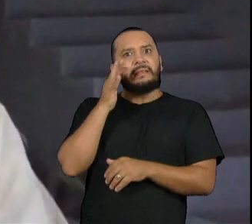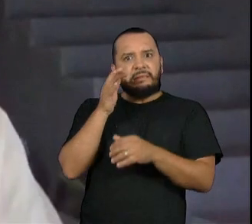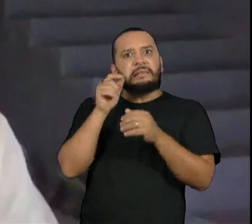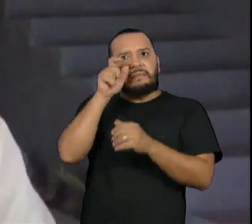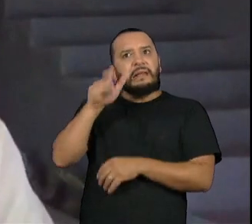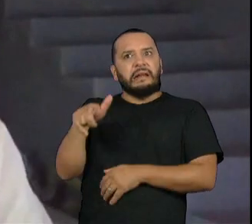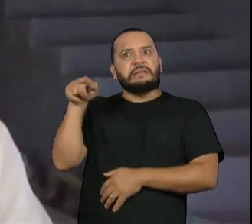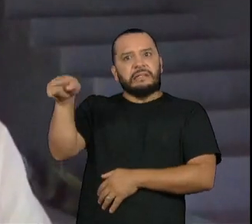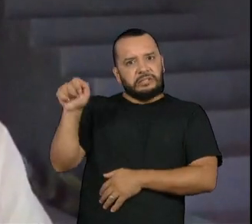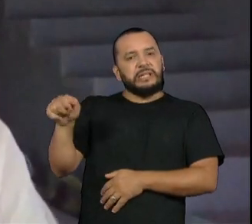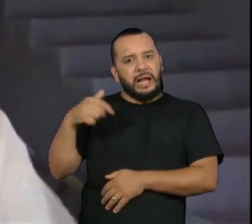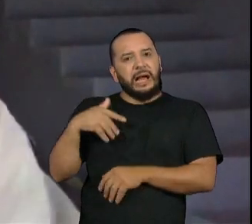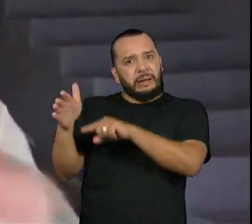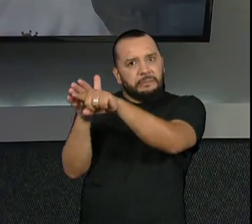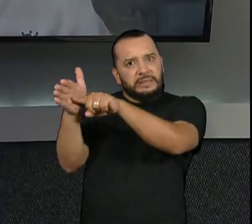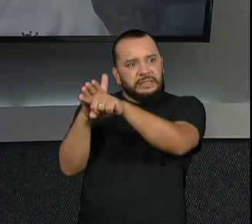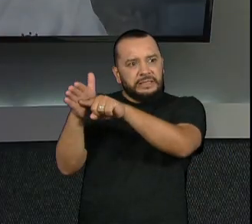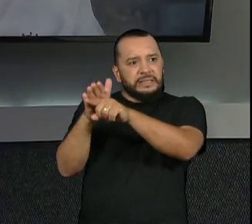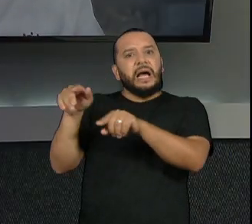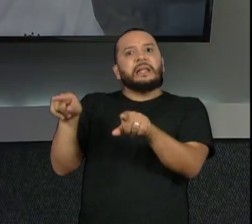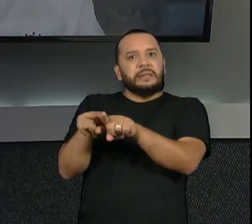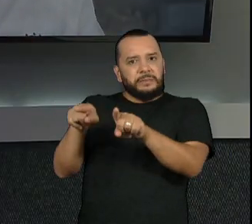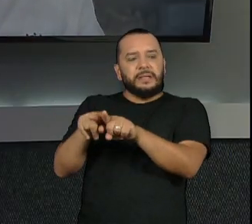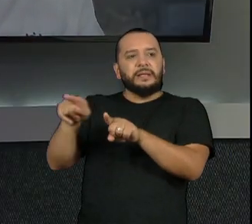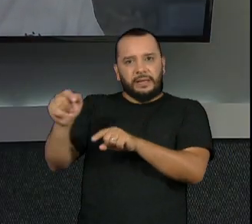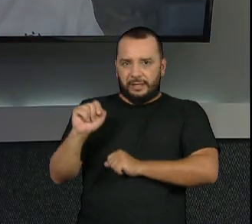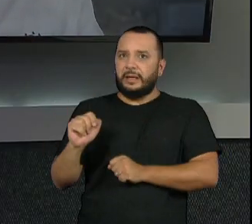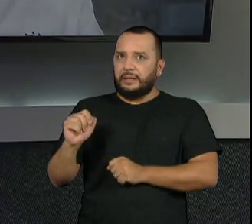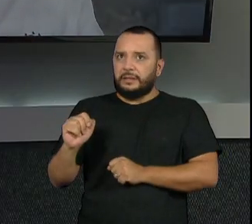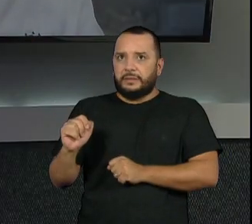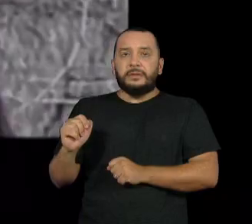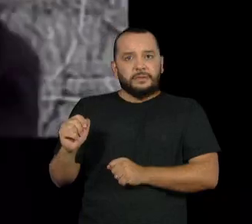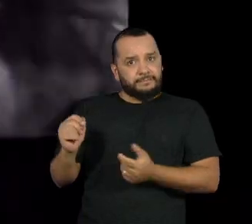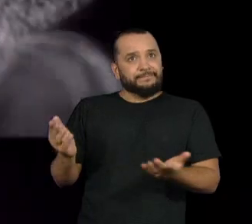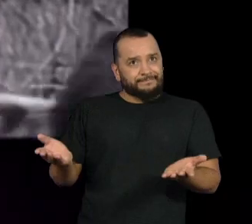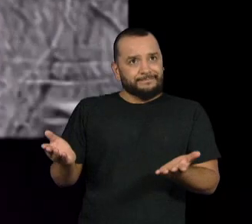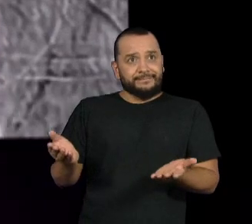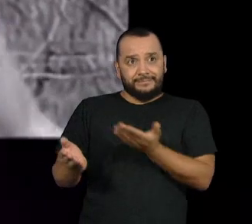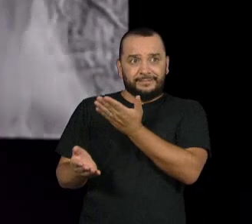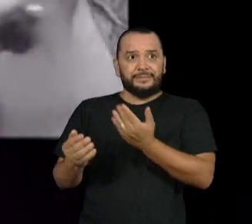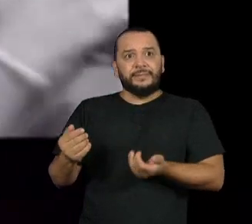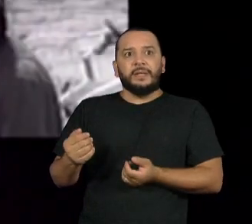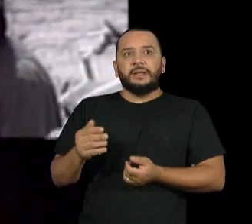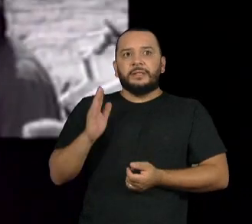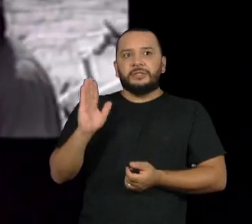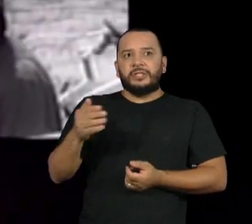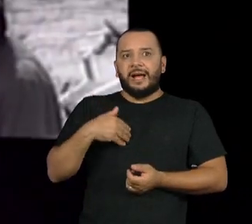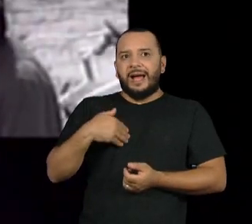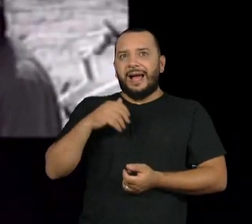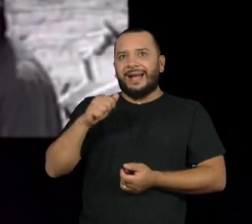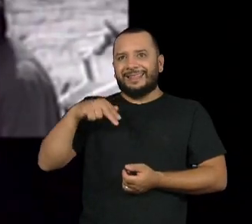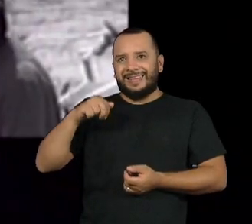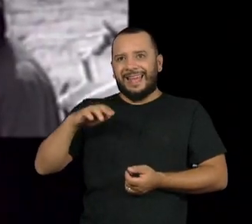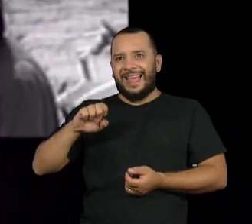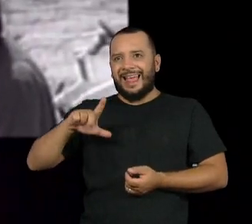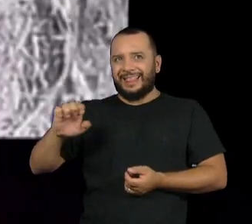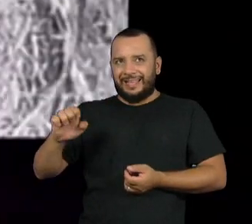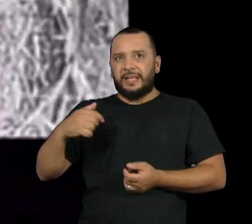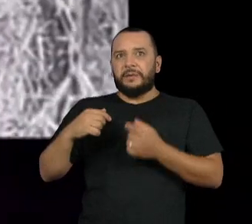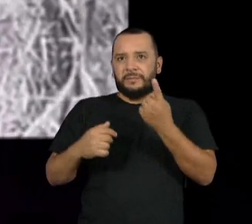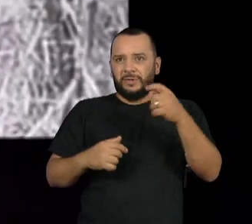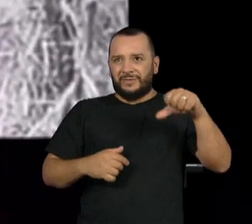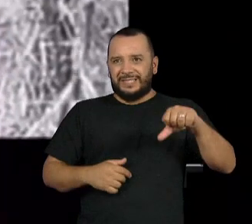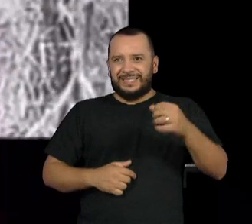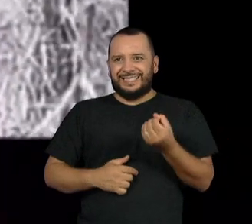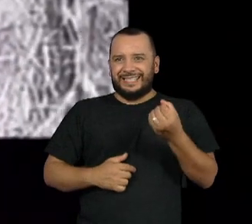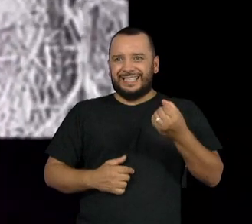no meio do sertão e seus livros ainda não foram lidos. Quando a Niel Guidon chega na década de 60, no interior